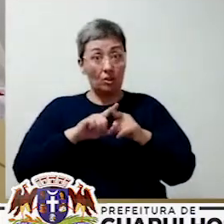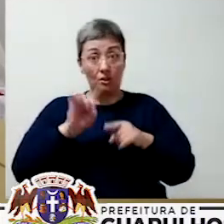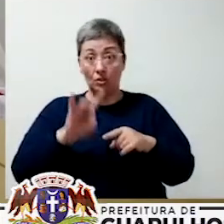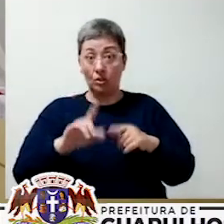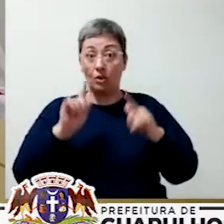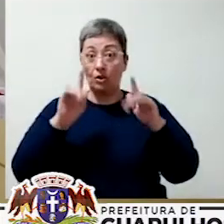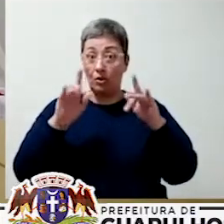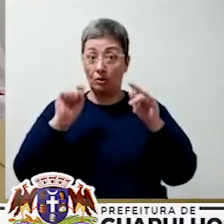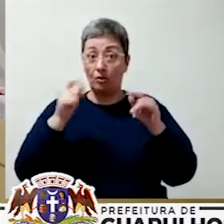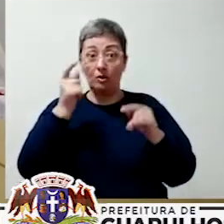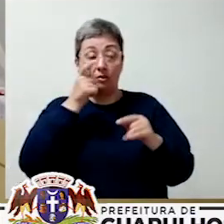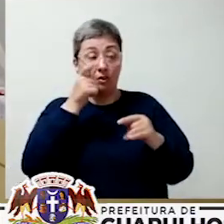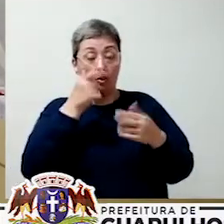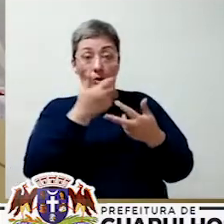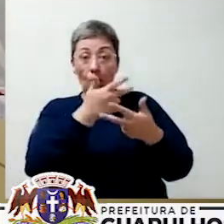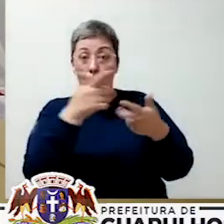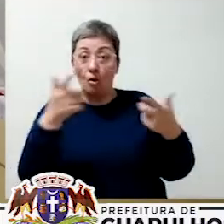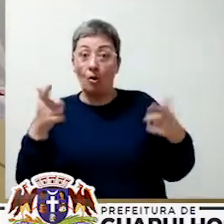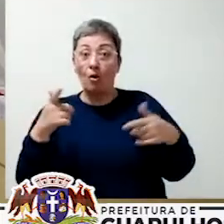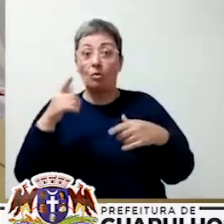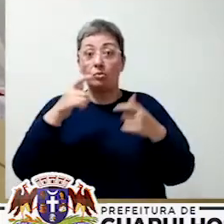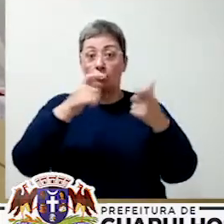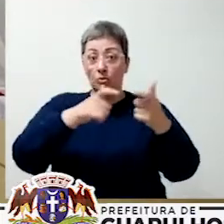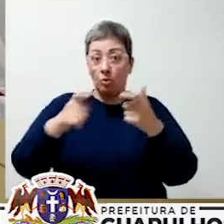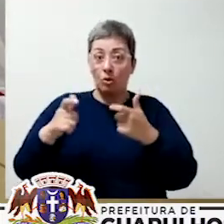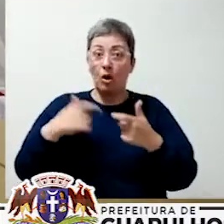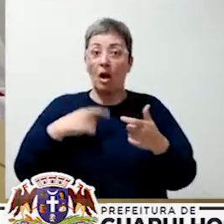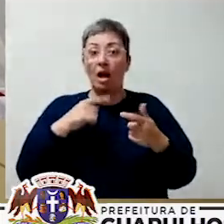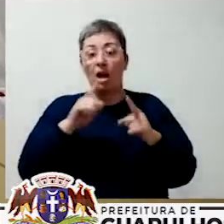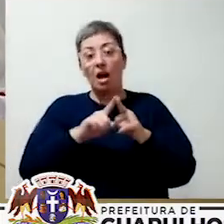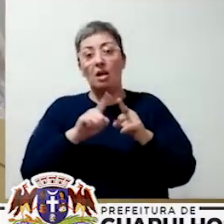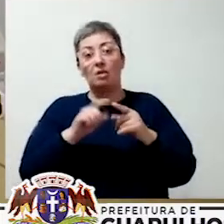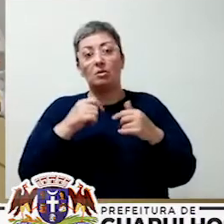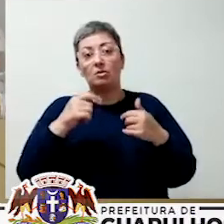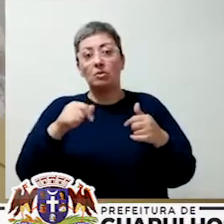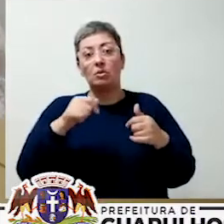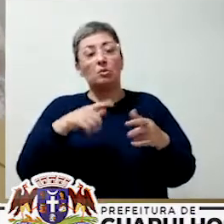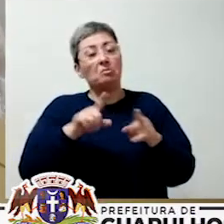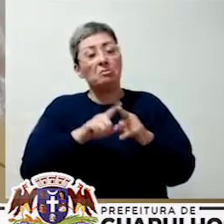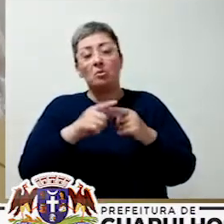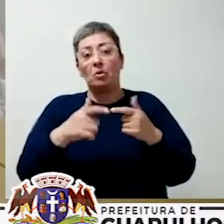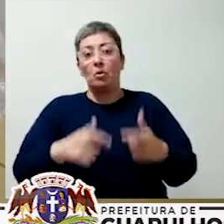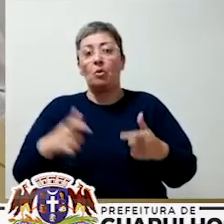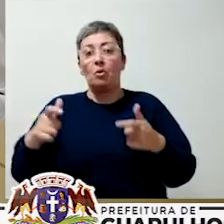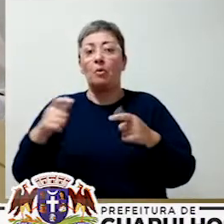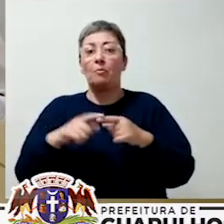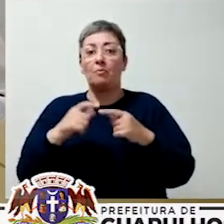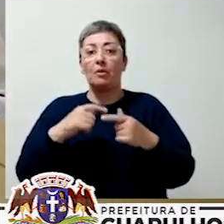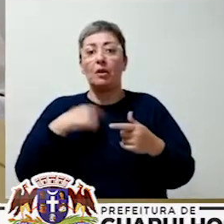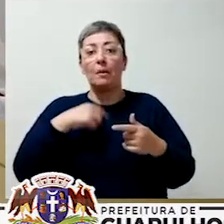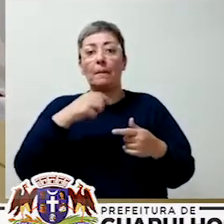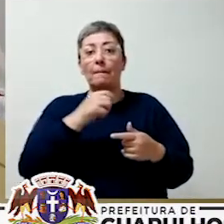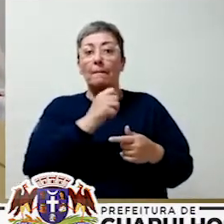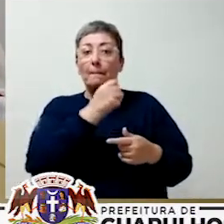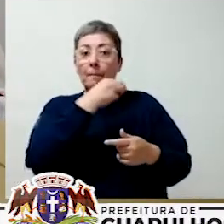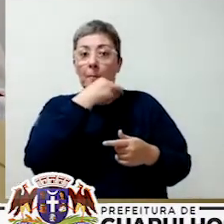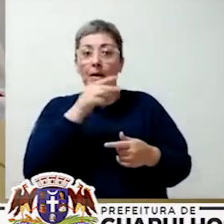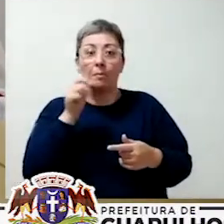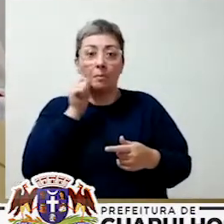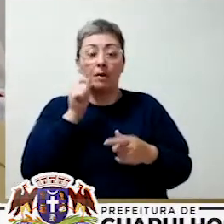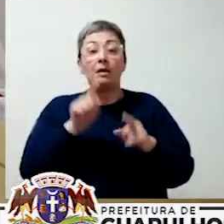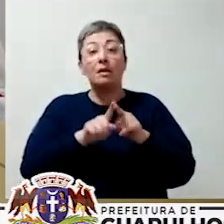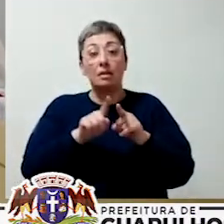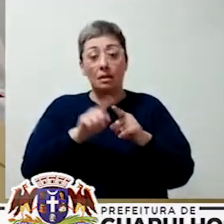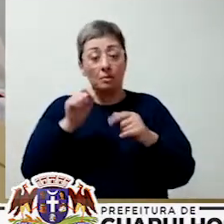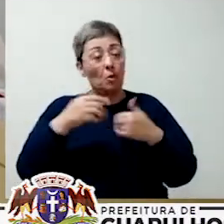você que está assistindo de outro lugar e fala, ah, tudo bem, eu sou do Macapá. Vai que tem alguém do Macapá assistindo. Exatamente. Saudações para o Macapá também. Isso vale para